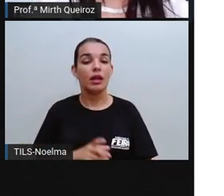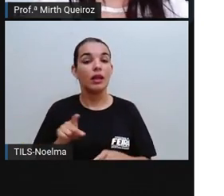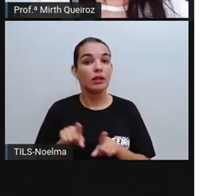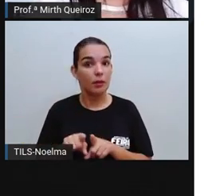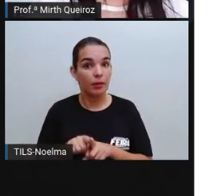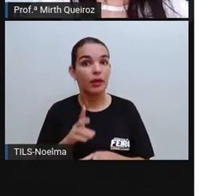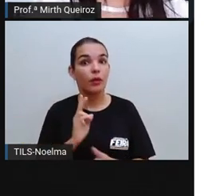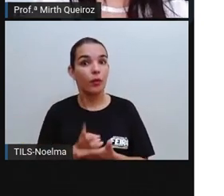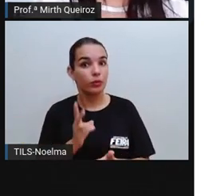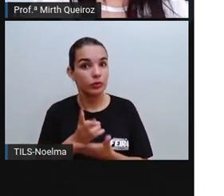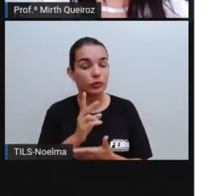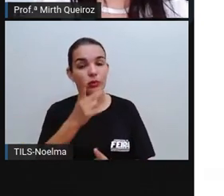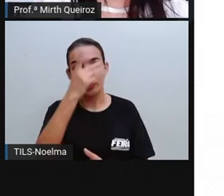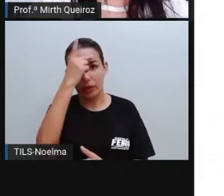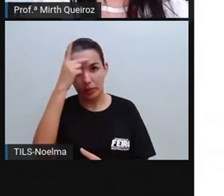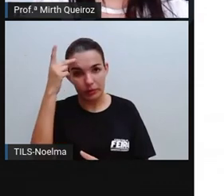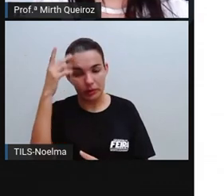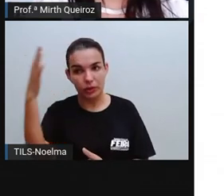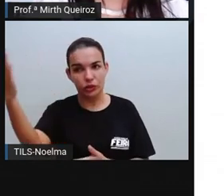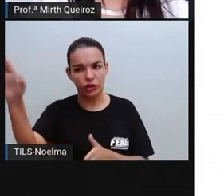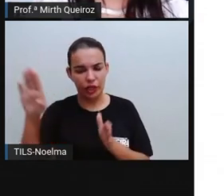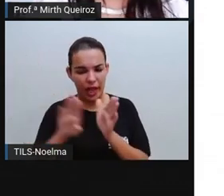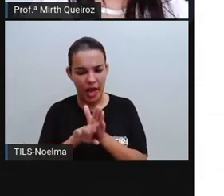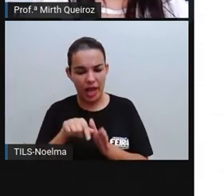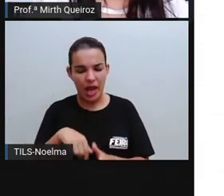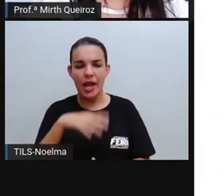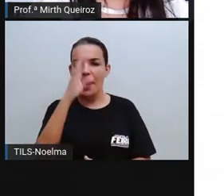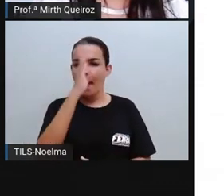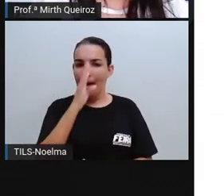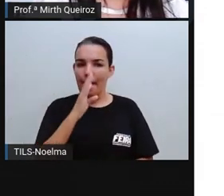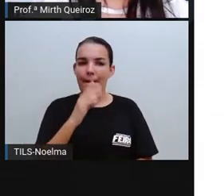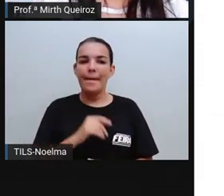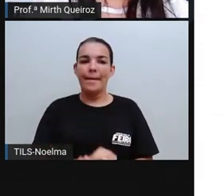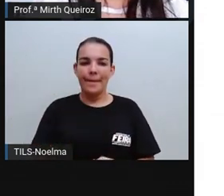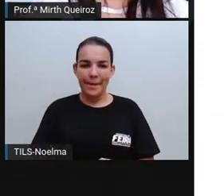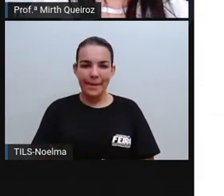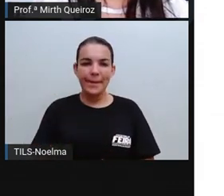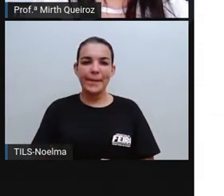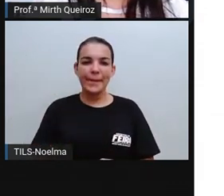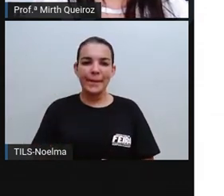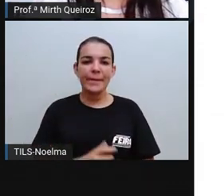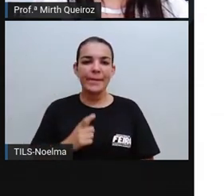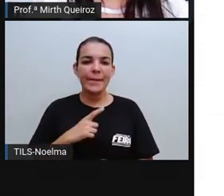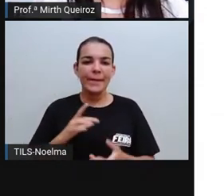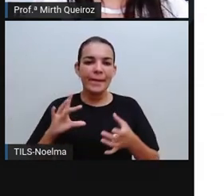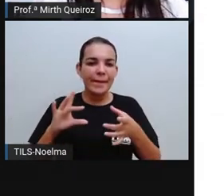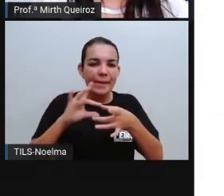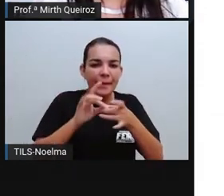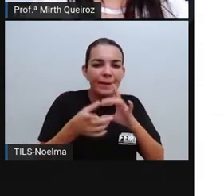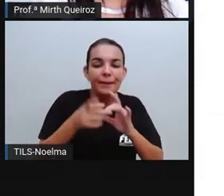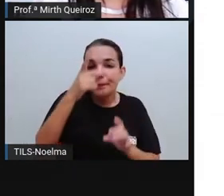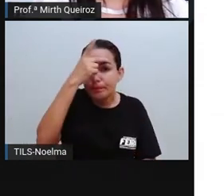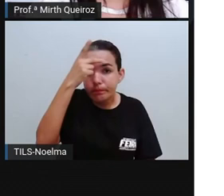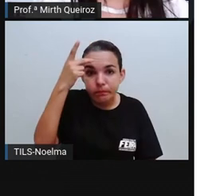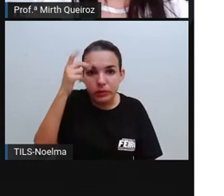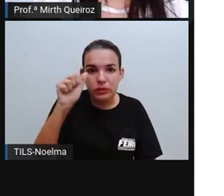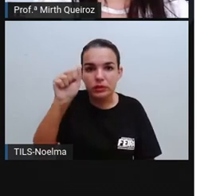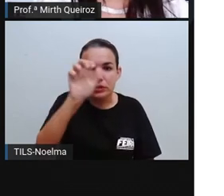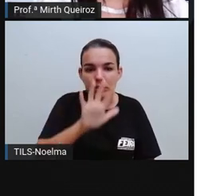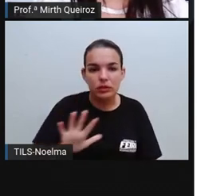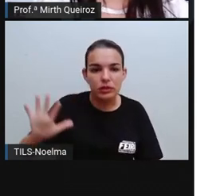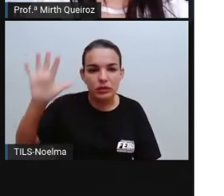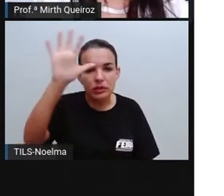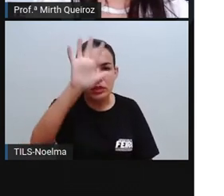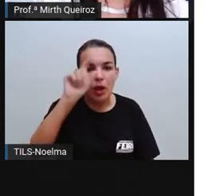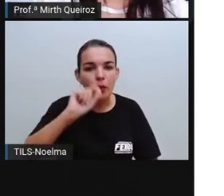recebendo muitas pessoas aí de outros países, né? Em relação aos povos asiáticos, podemos destacar